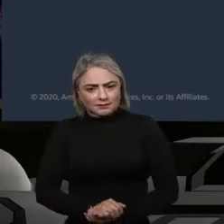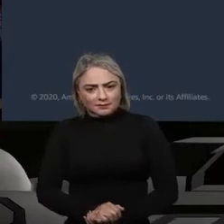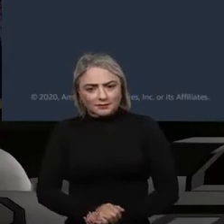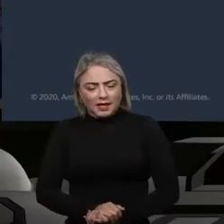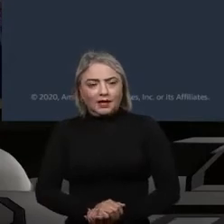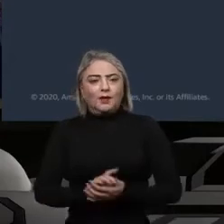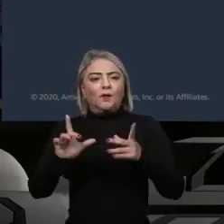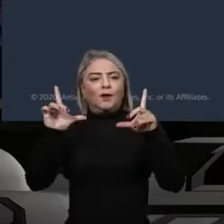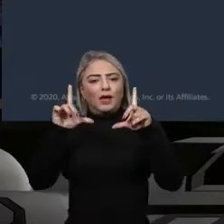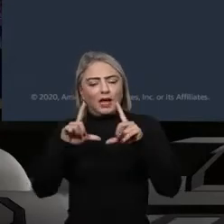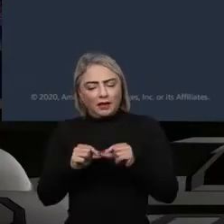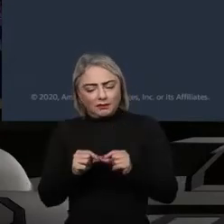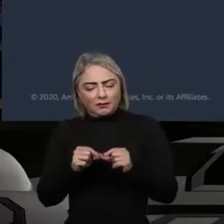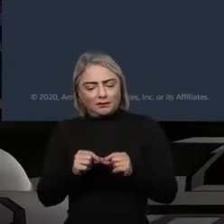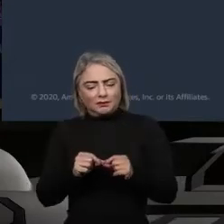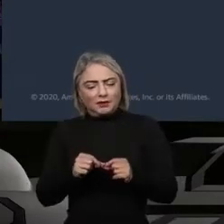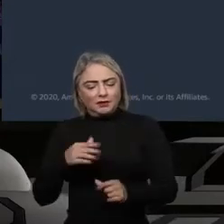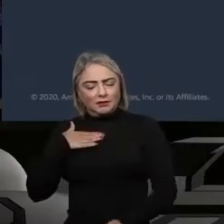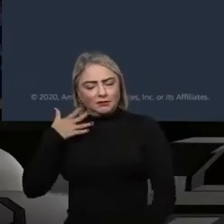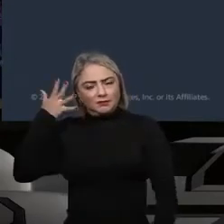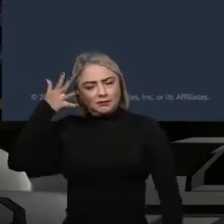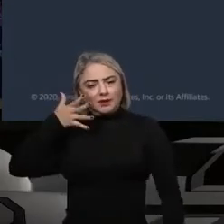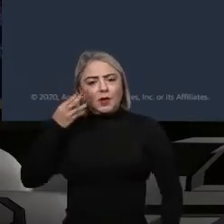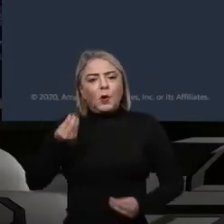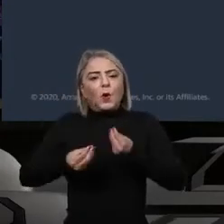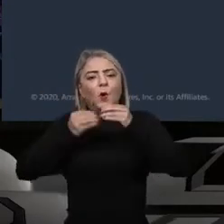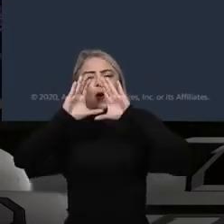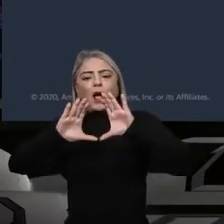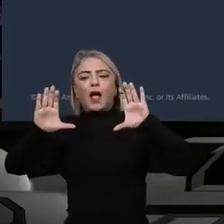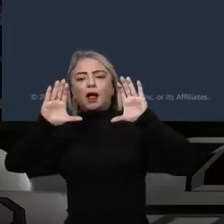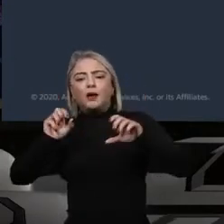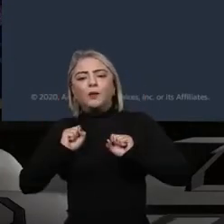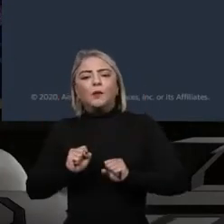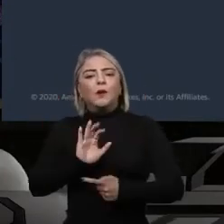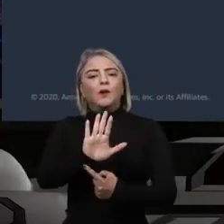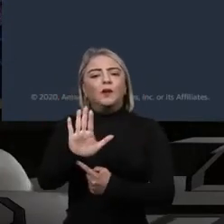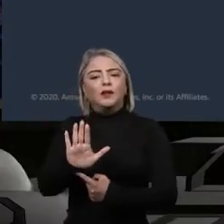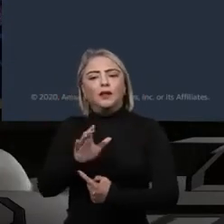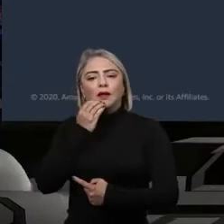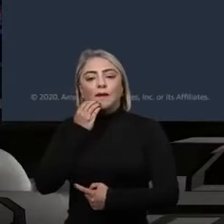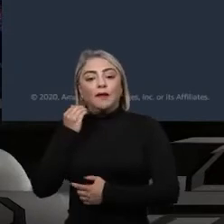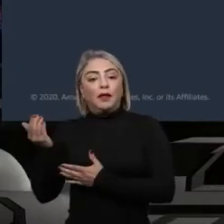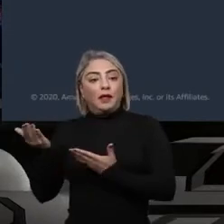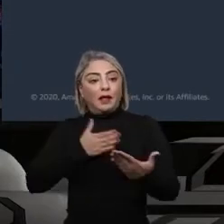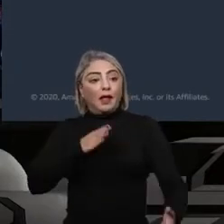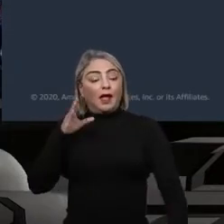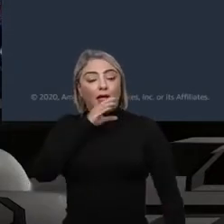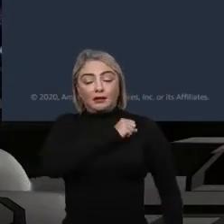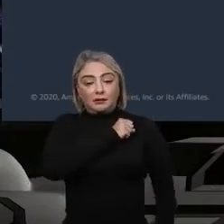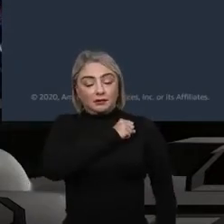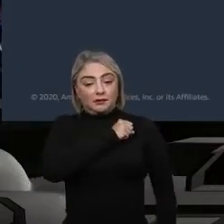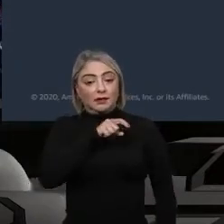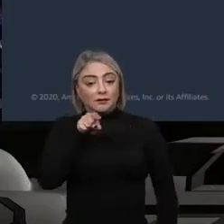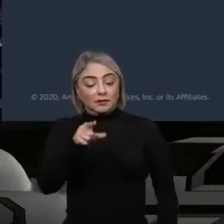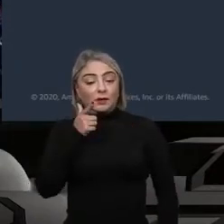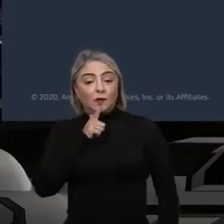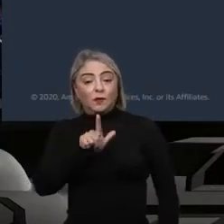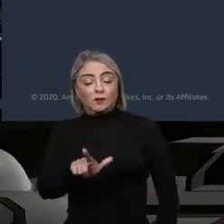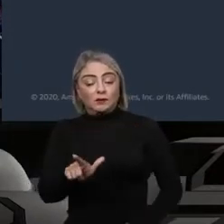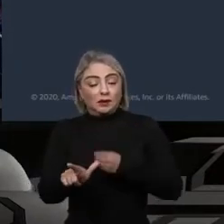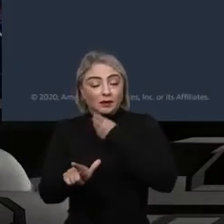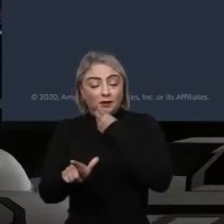resumindo a minha fala, como que a nuvem pode ajudar? Ela traz agilidade, você consegue